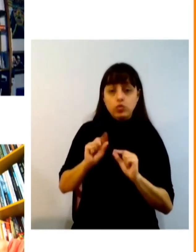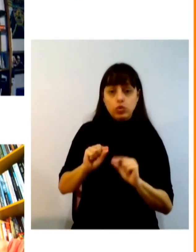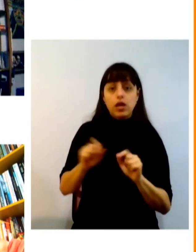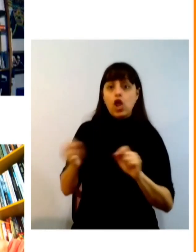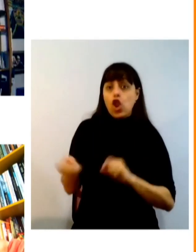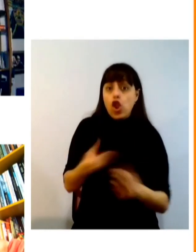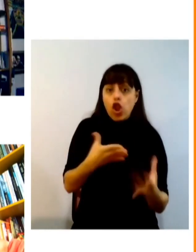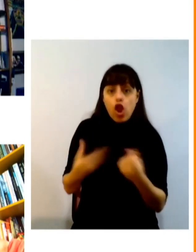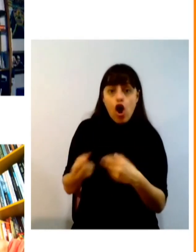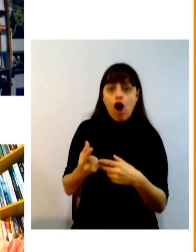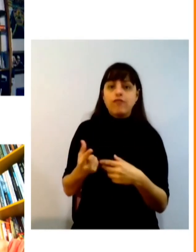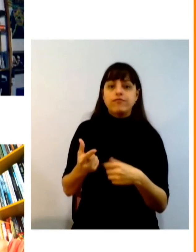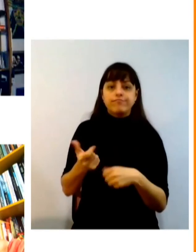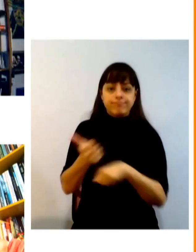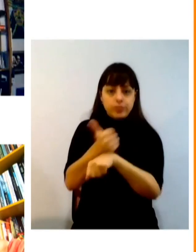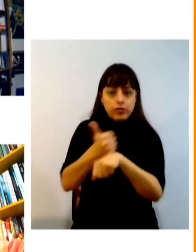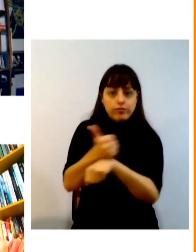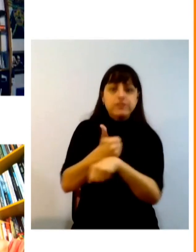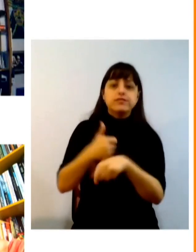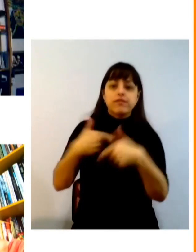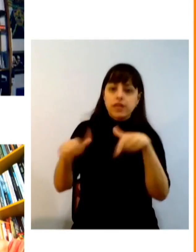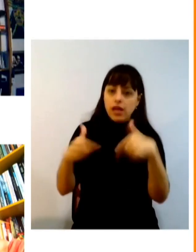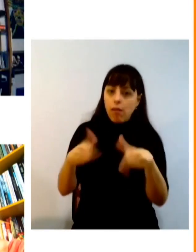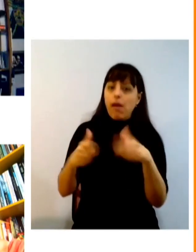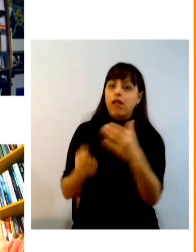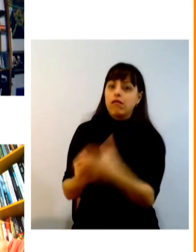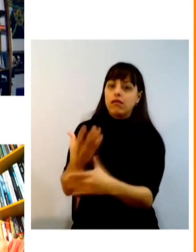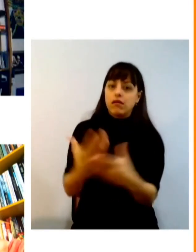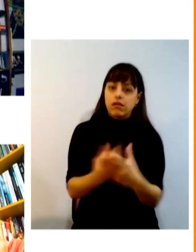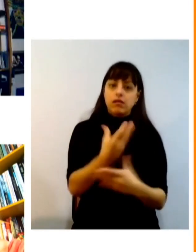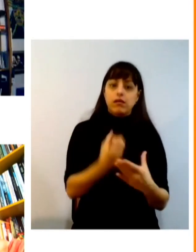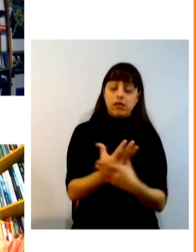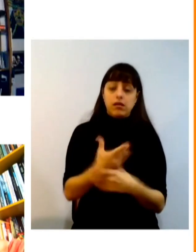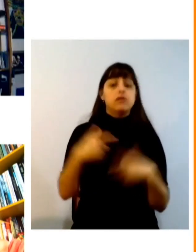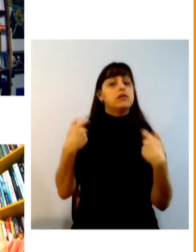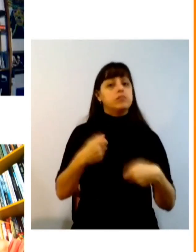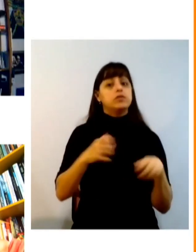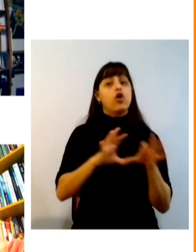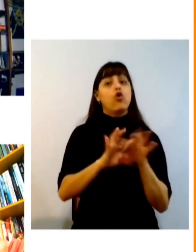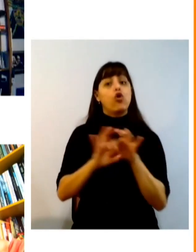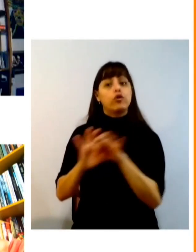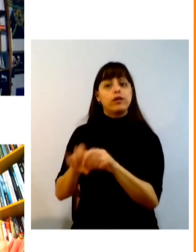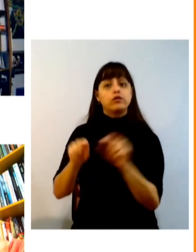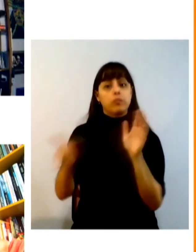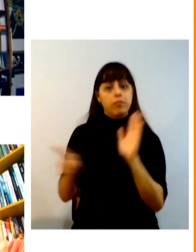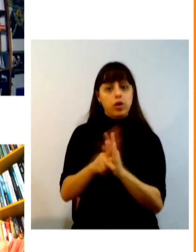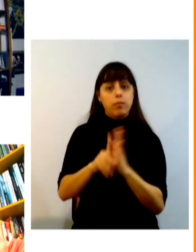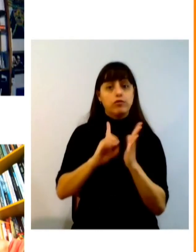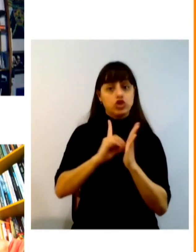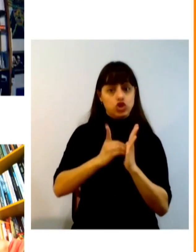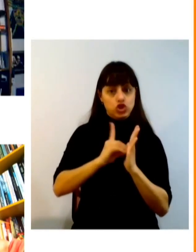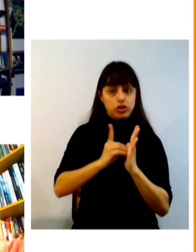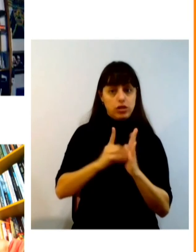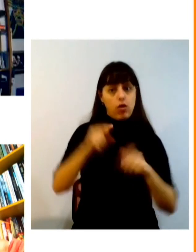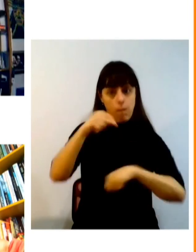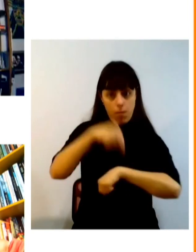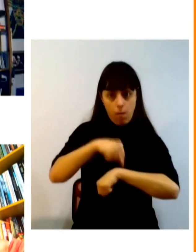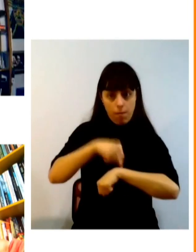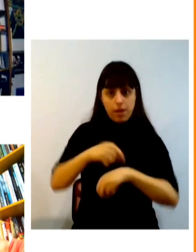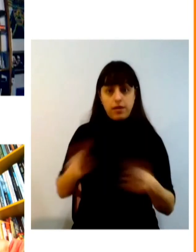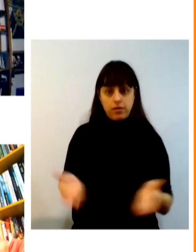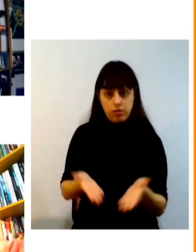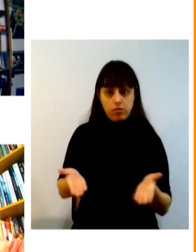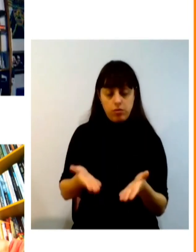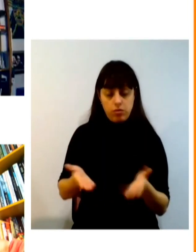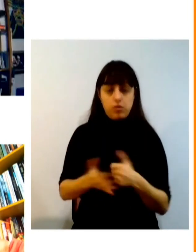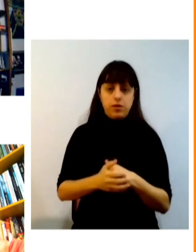surgindo então é importante a gente falar desse contexto de digital nesse momento assim de repente a